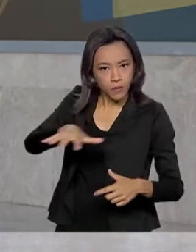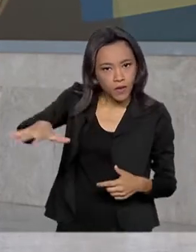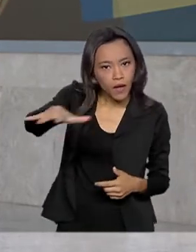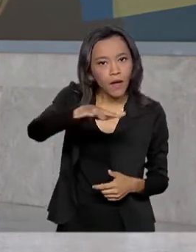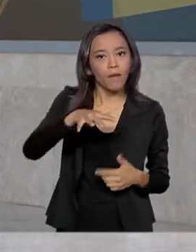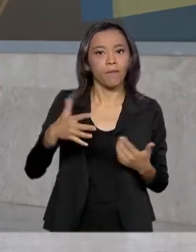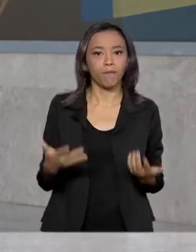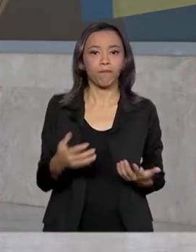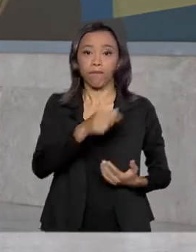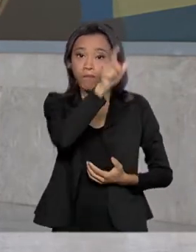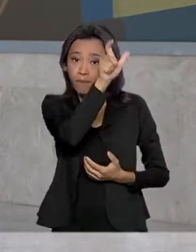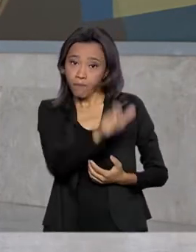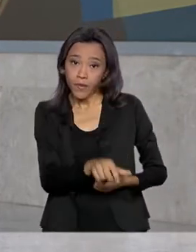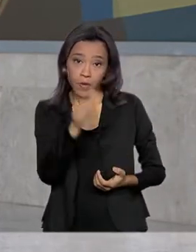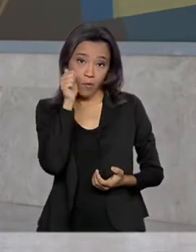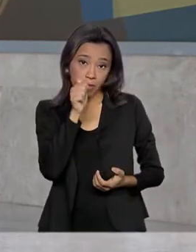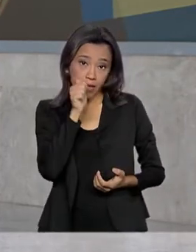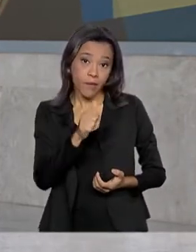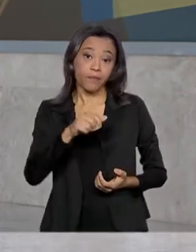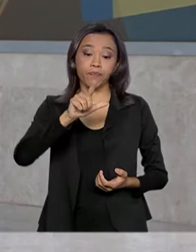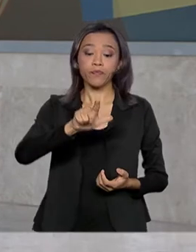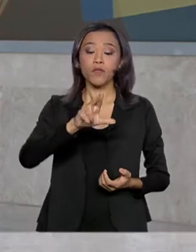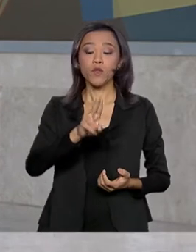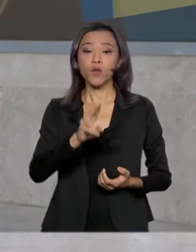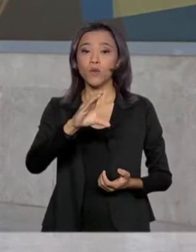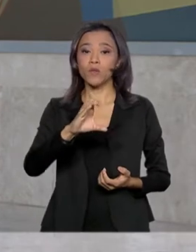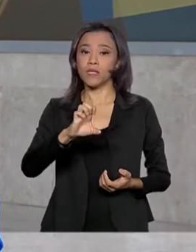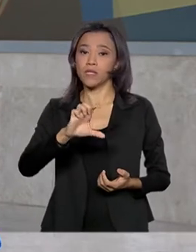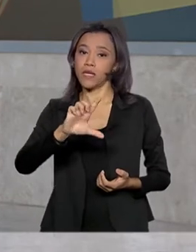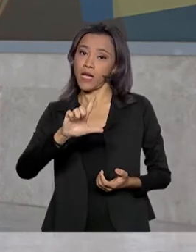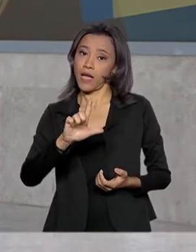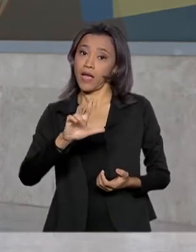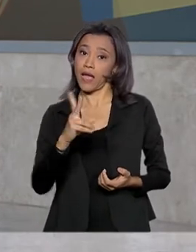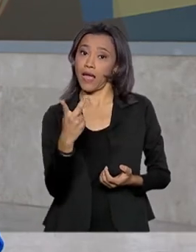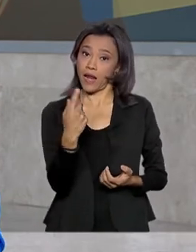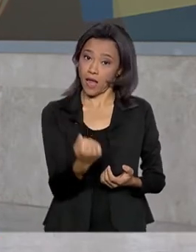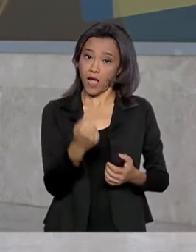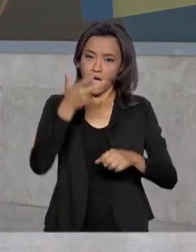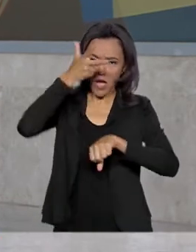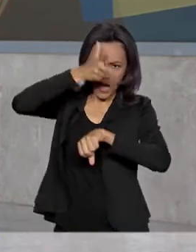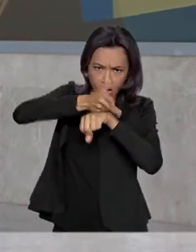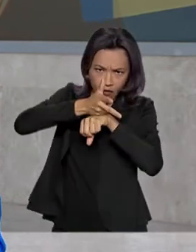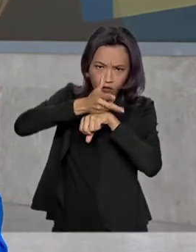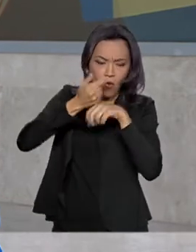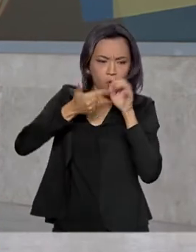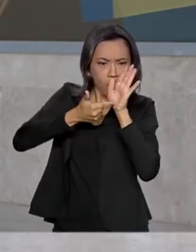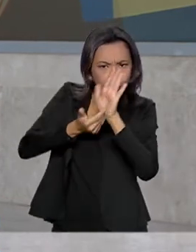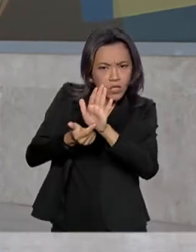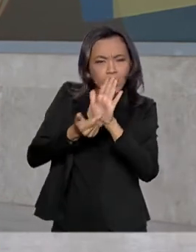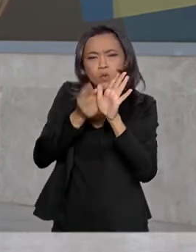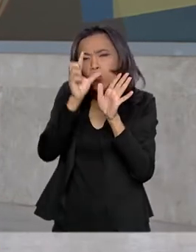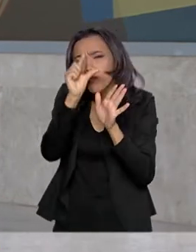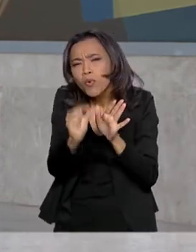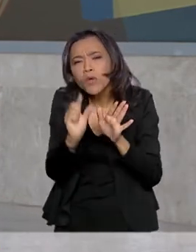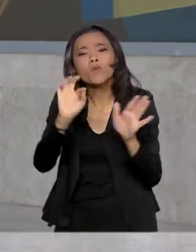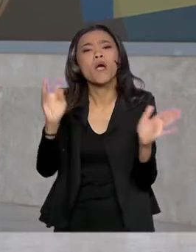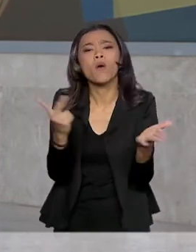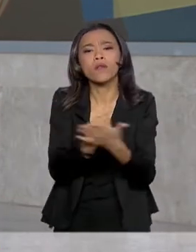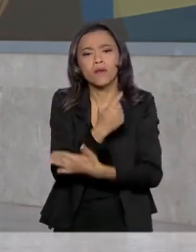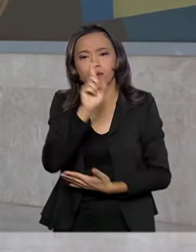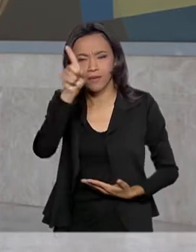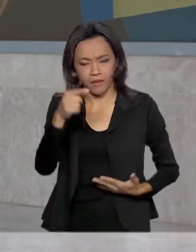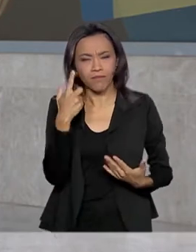de casa, Lucélia Dias, que mora na ilha do Marajó, gravou para a gente um vídeo falando um pouquinho da realidade de lá.